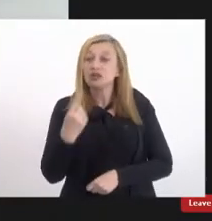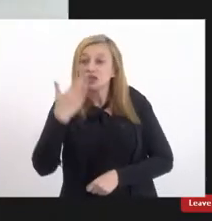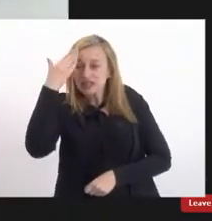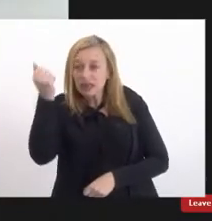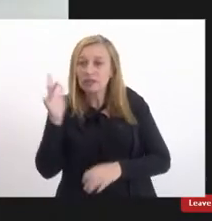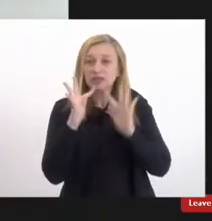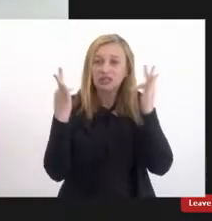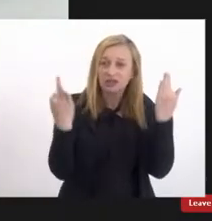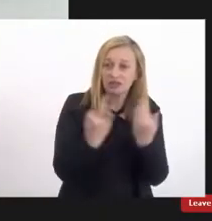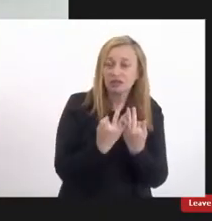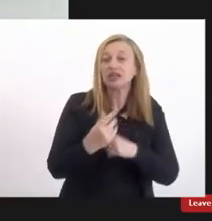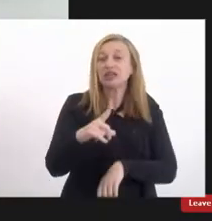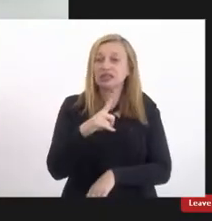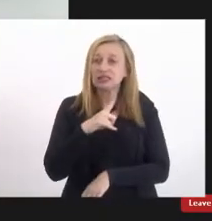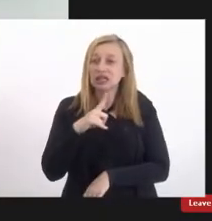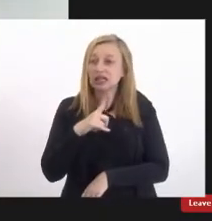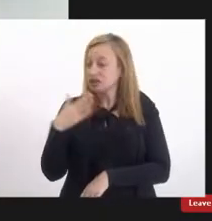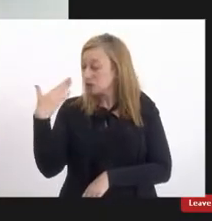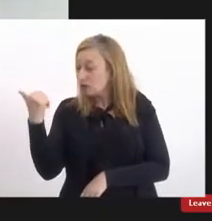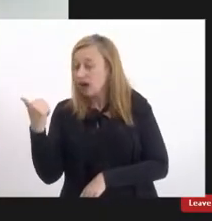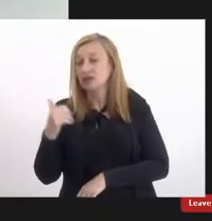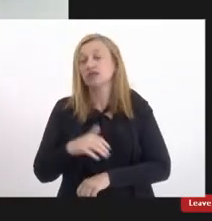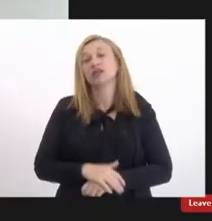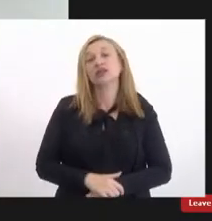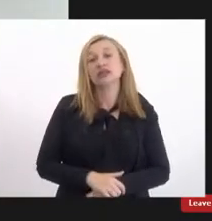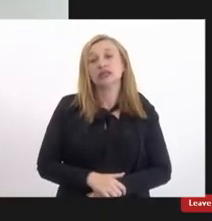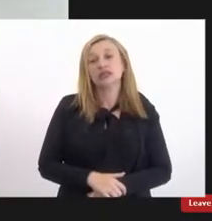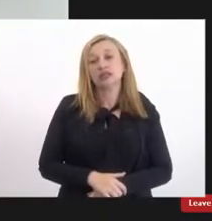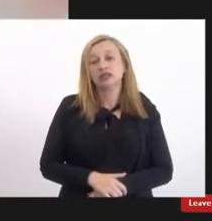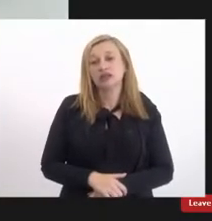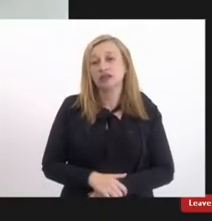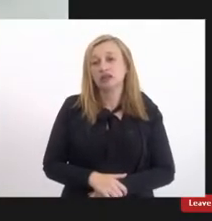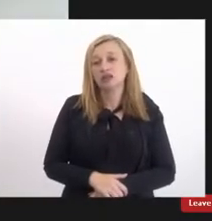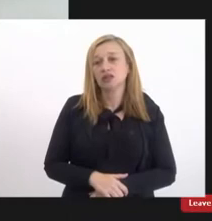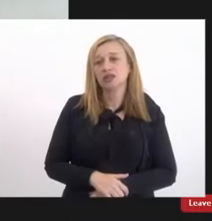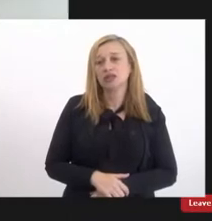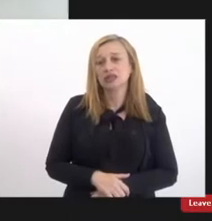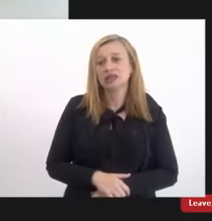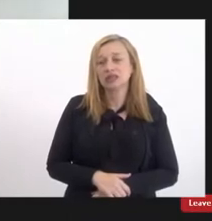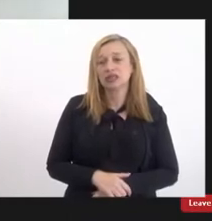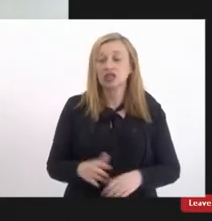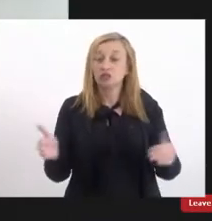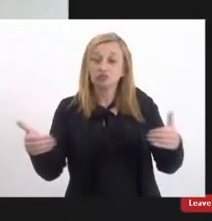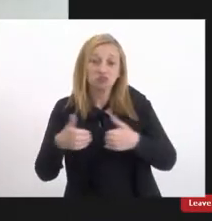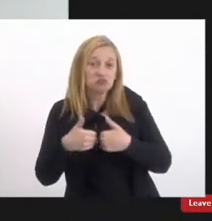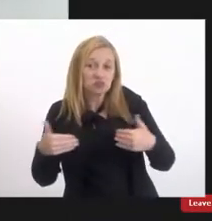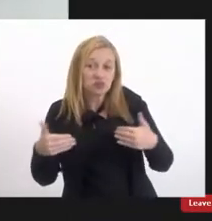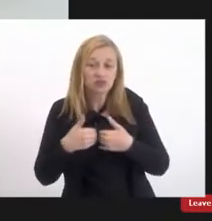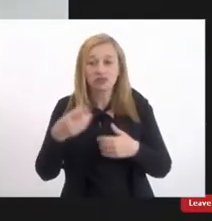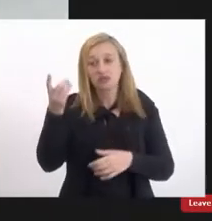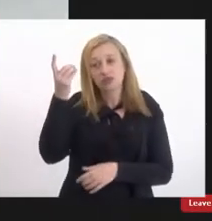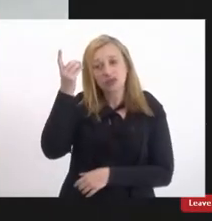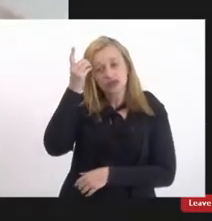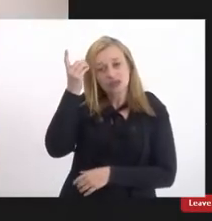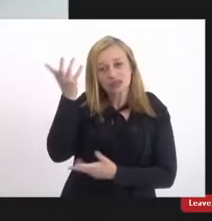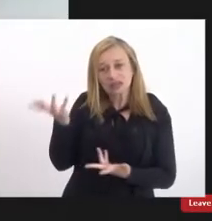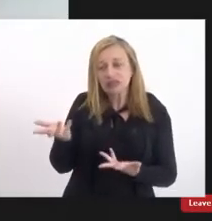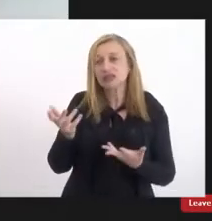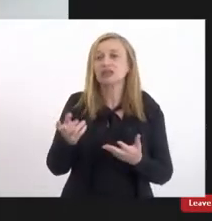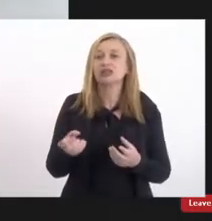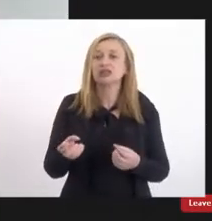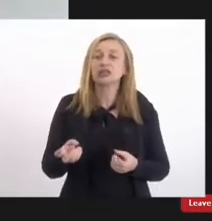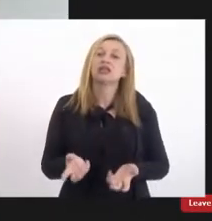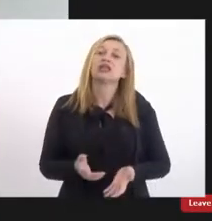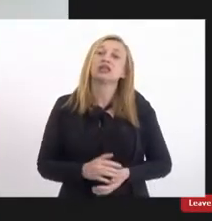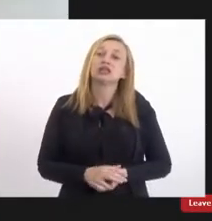que as famílias tem o seu lado de de mitos de autismo se eu não ensinar para a deficiência intelectual